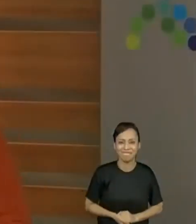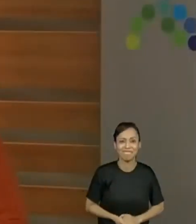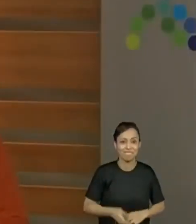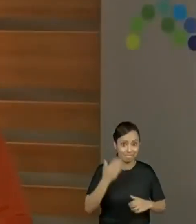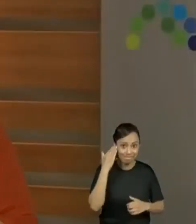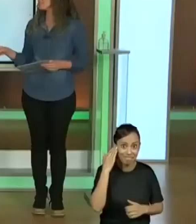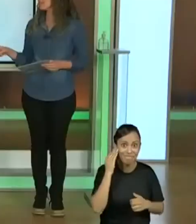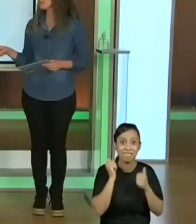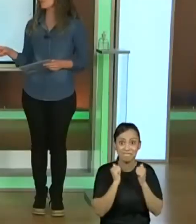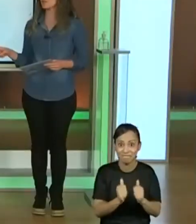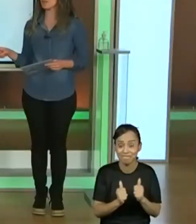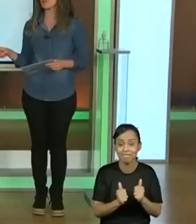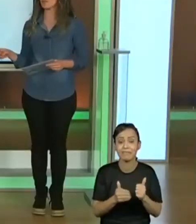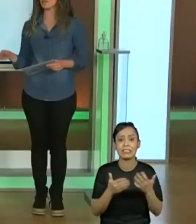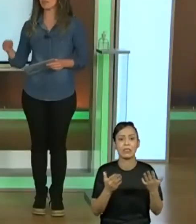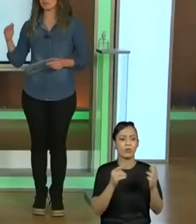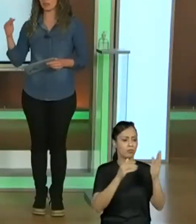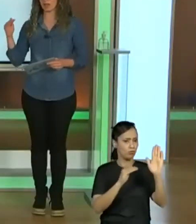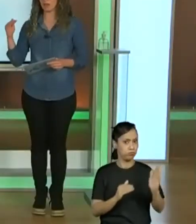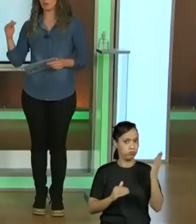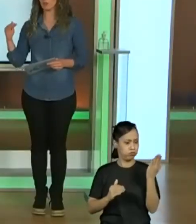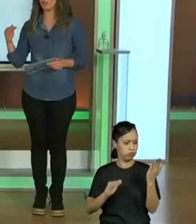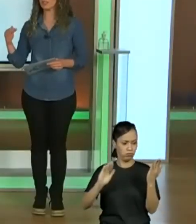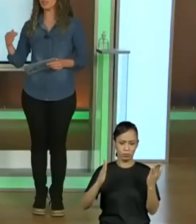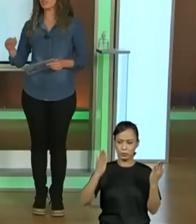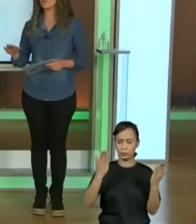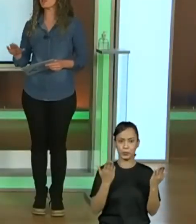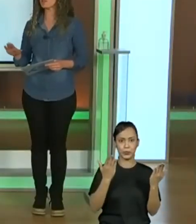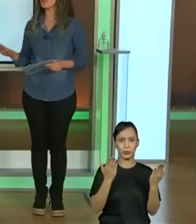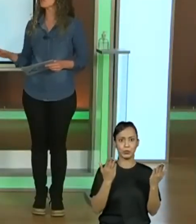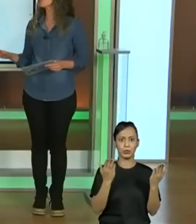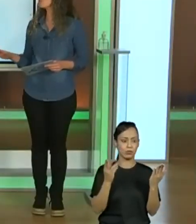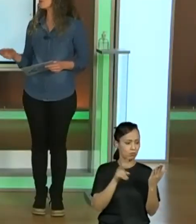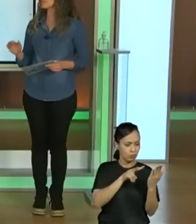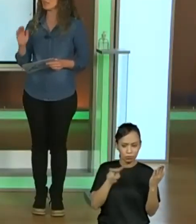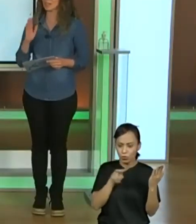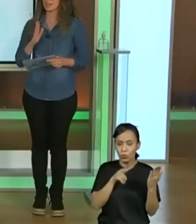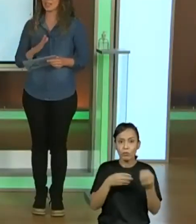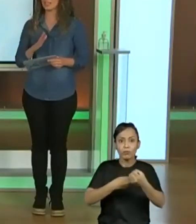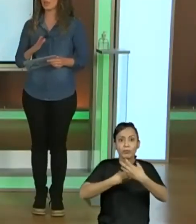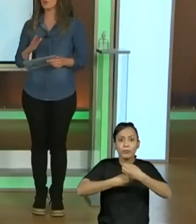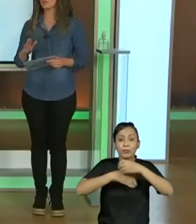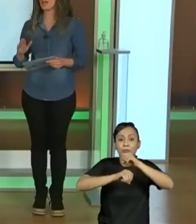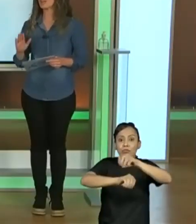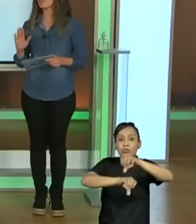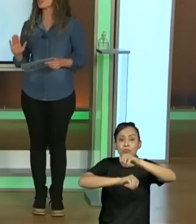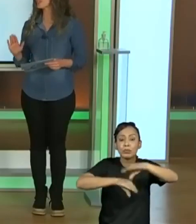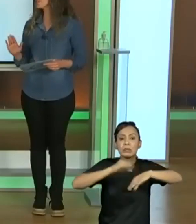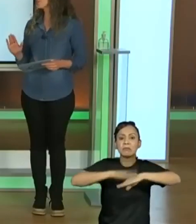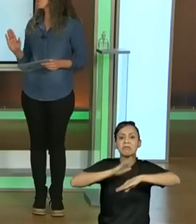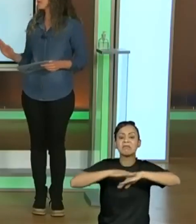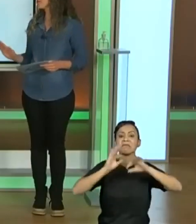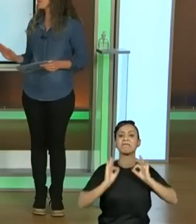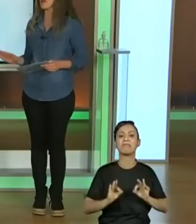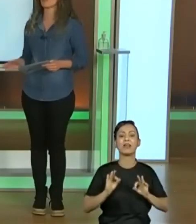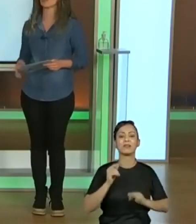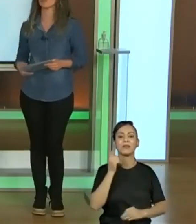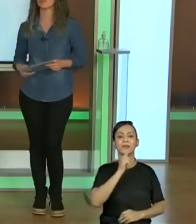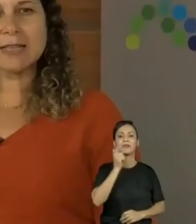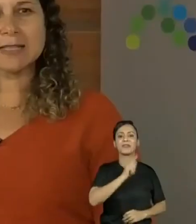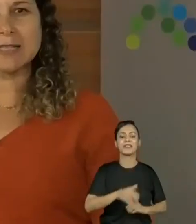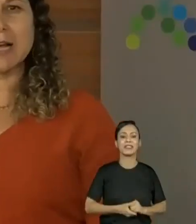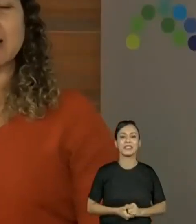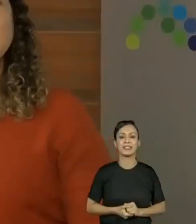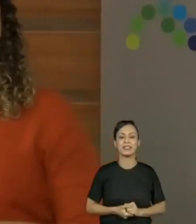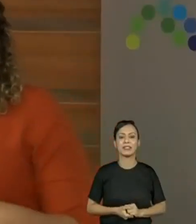turminha? Sim. E os dois textos, né, professora Vivi? Estão lá com todas as ações para que a gente possa executar direitinho, passo a passo.